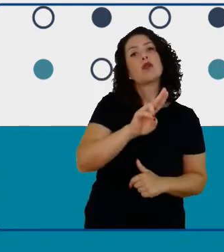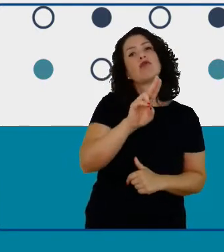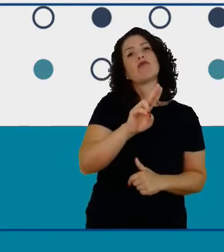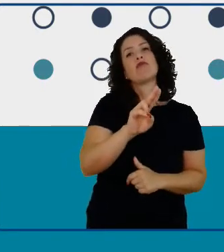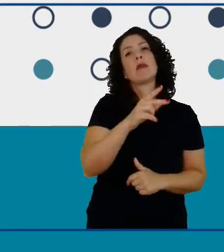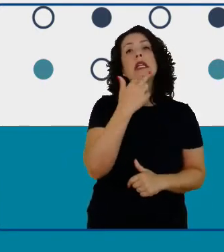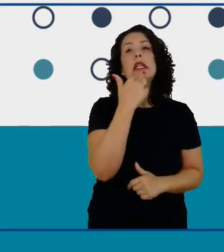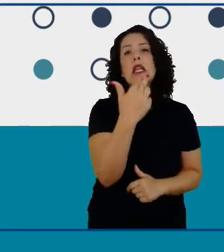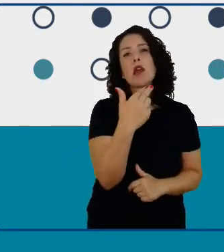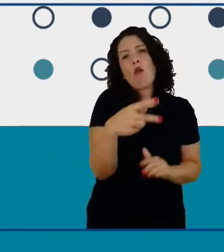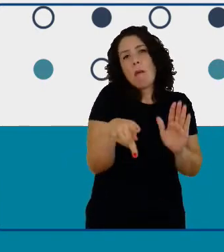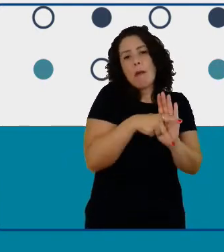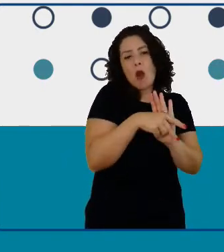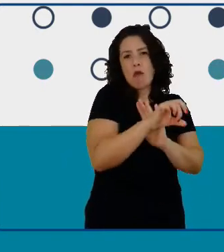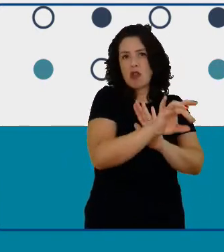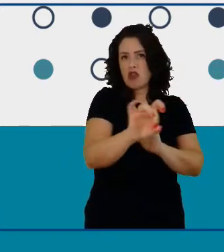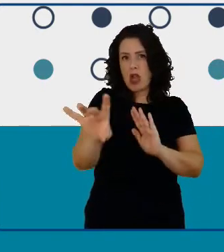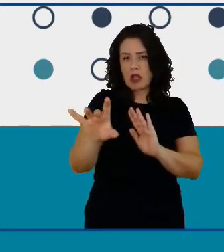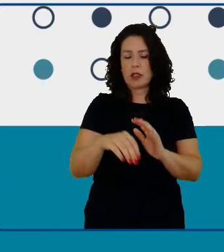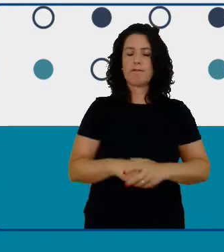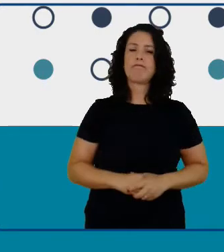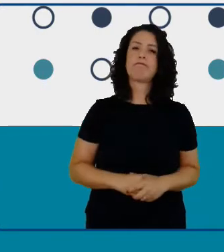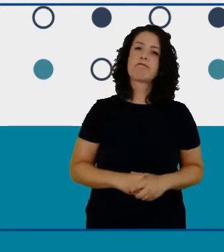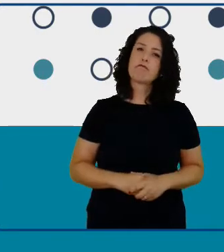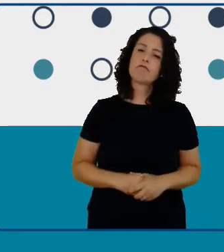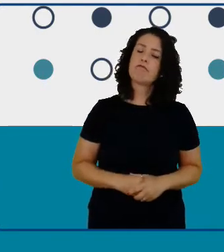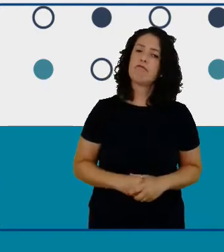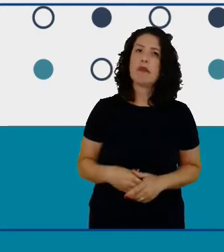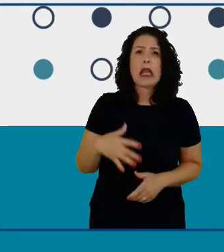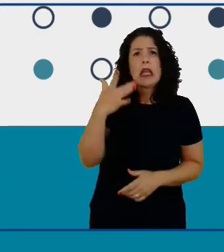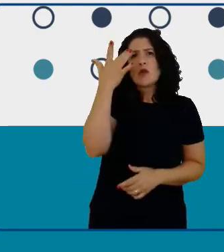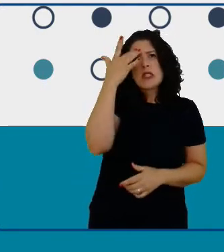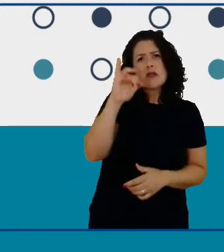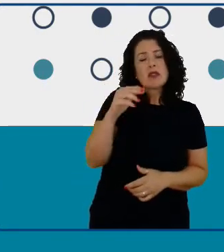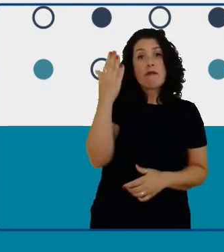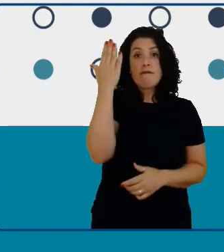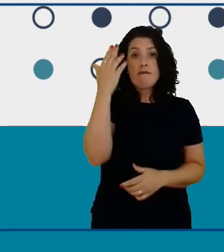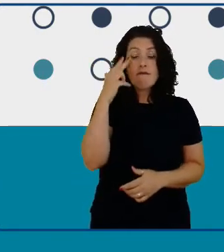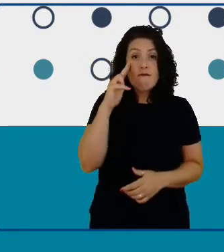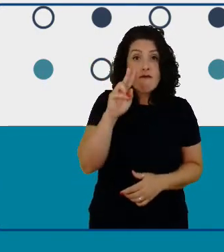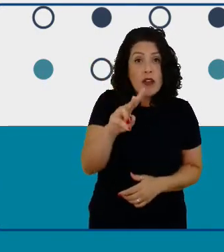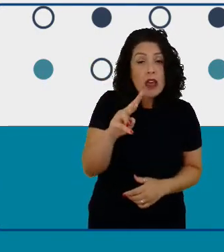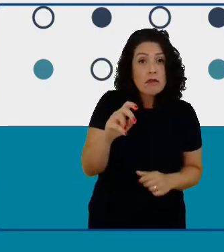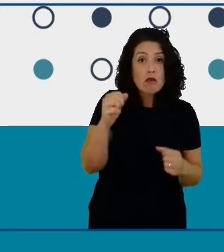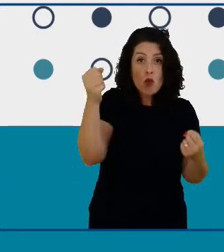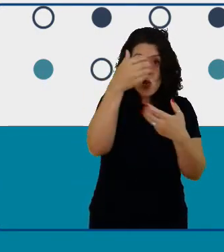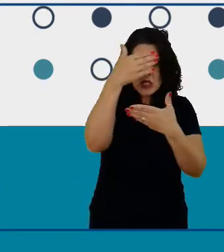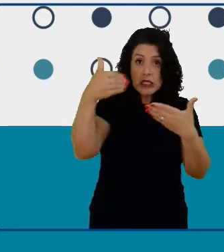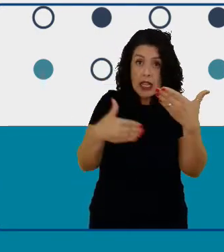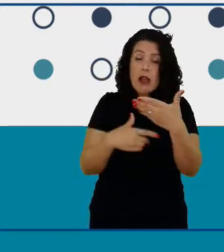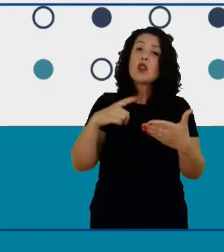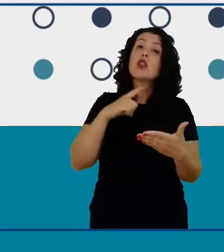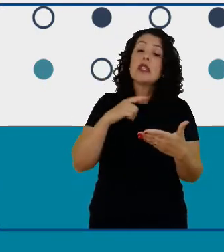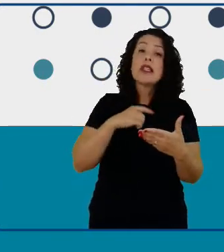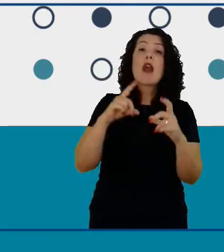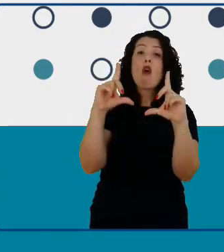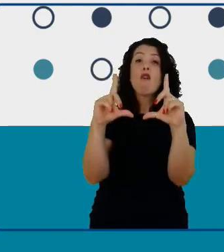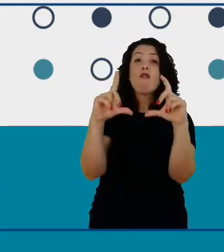eu não sei se vocês conseguem ver no slide mas tem uma foto basicamente da localização